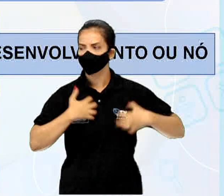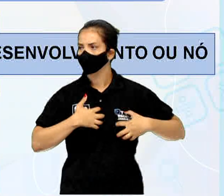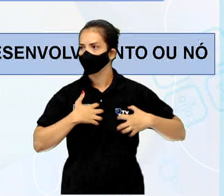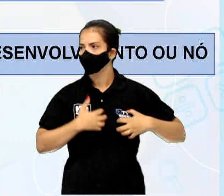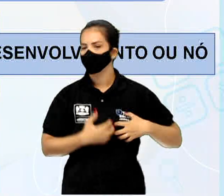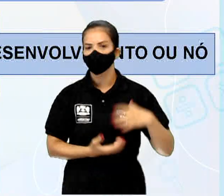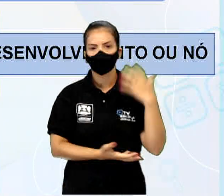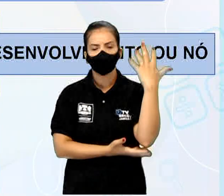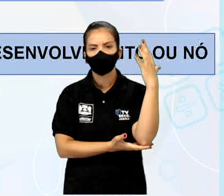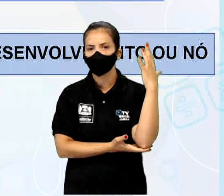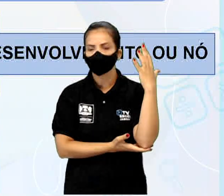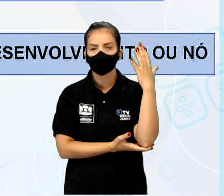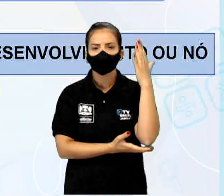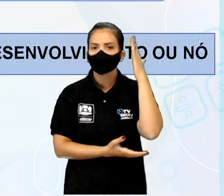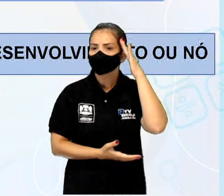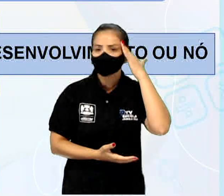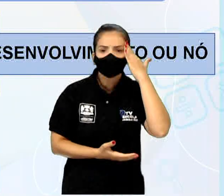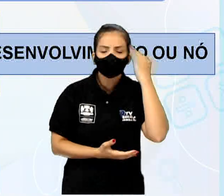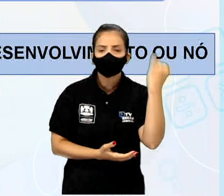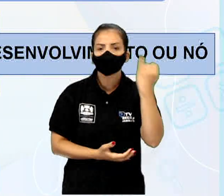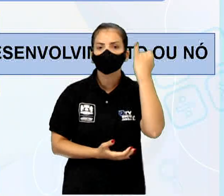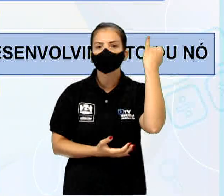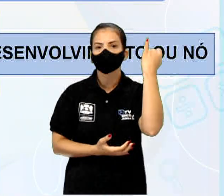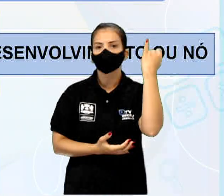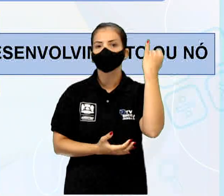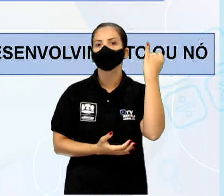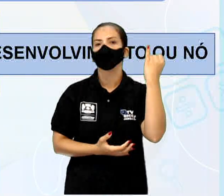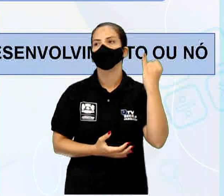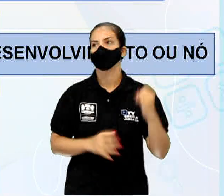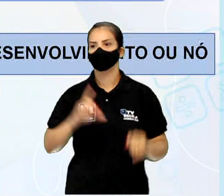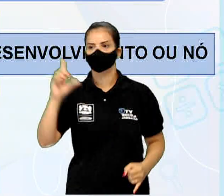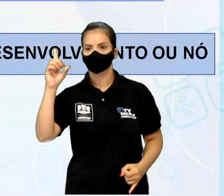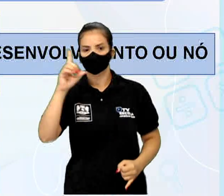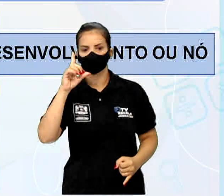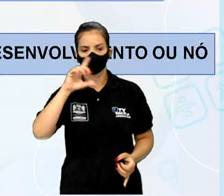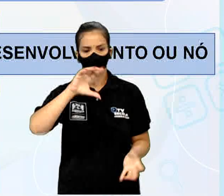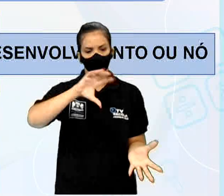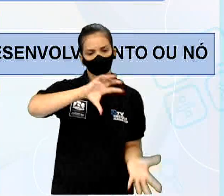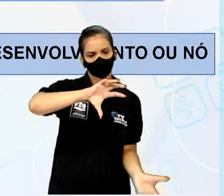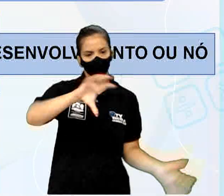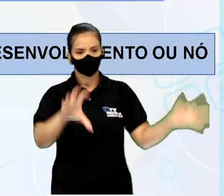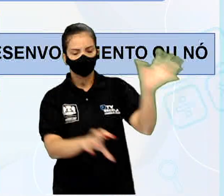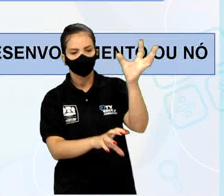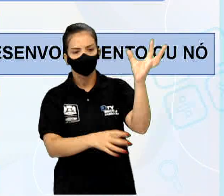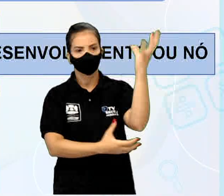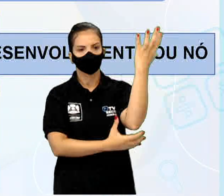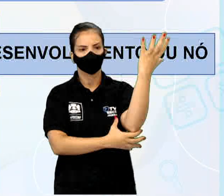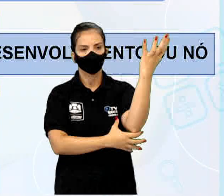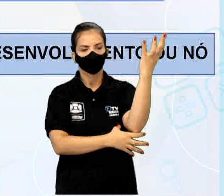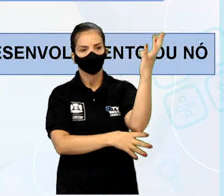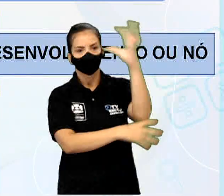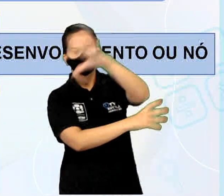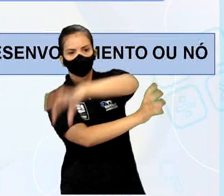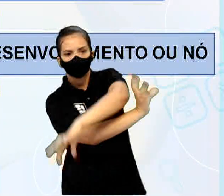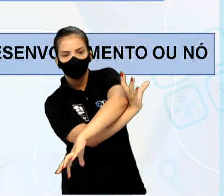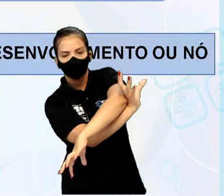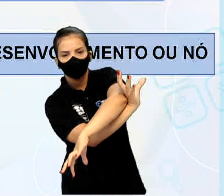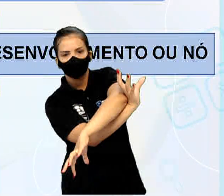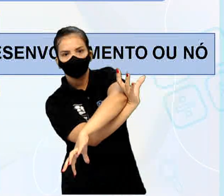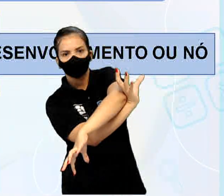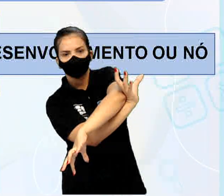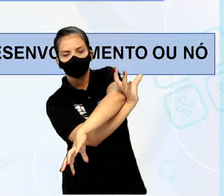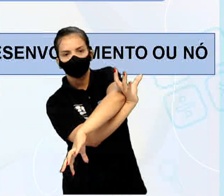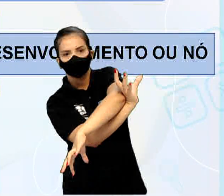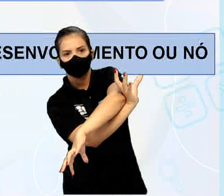importância. Deus resolveu virá-lo de cabeça para baixo e ficou para cima as